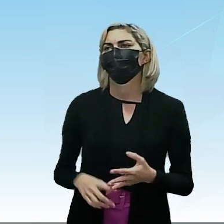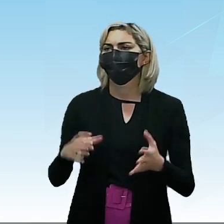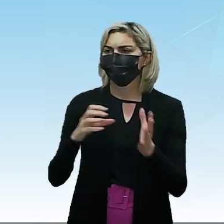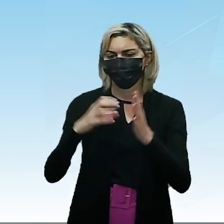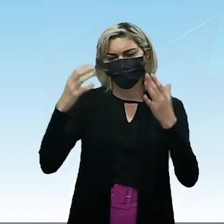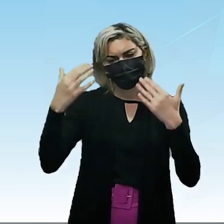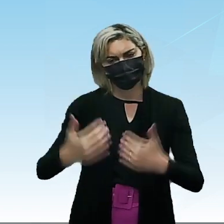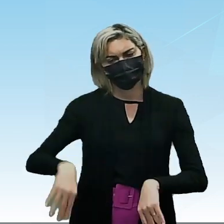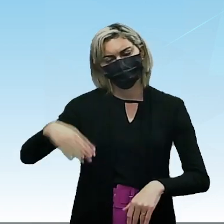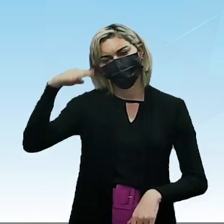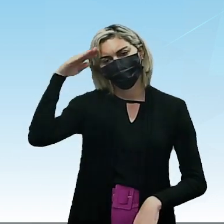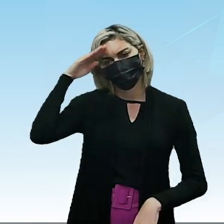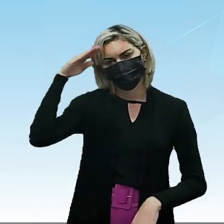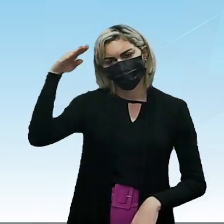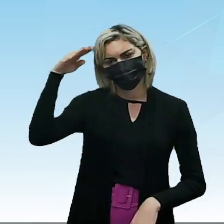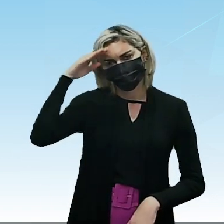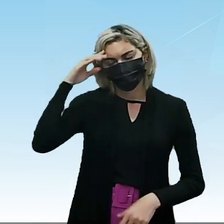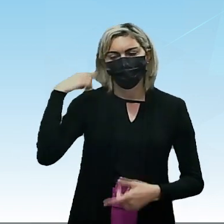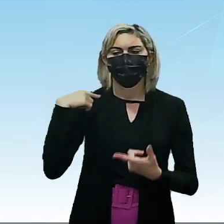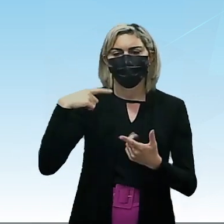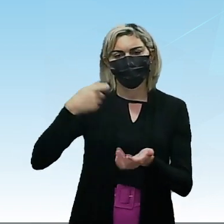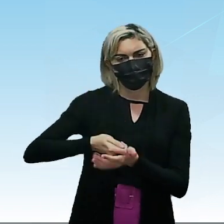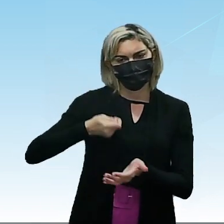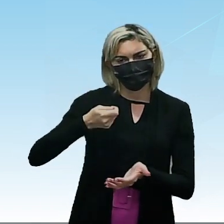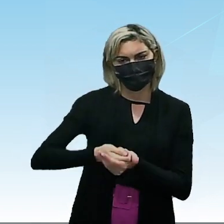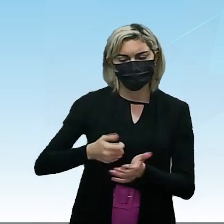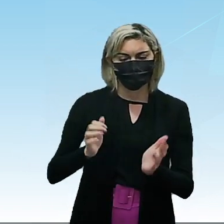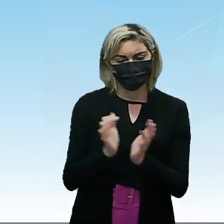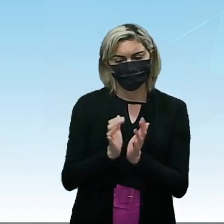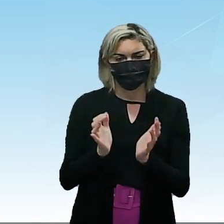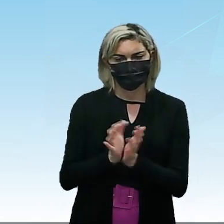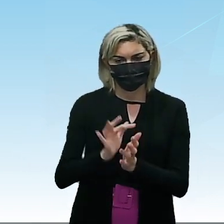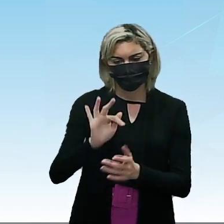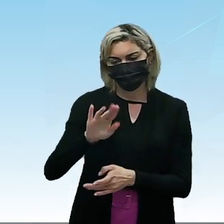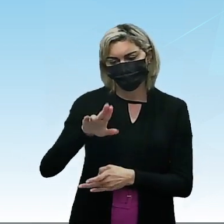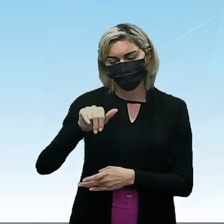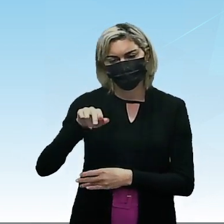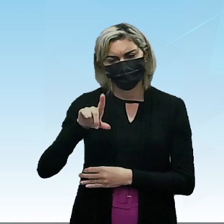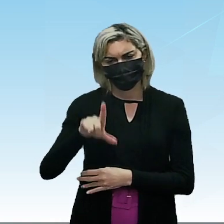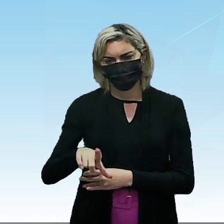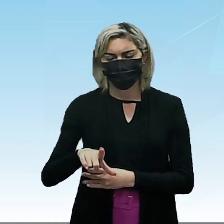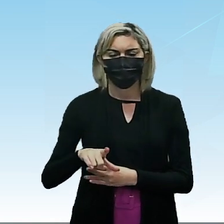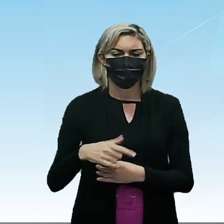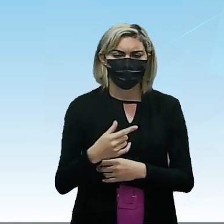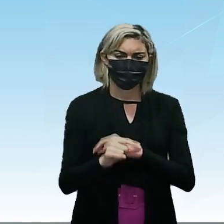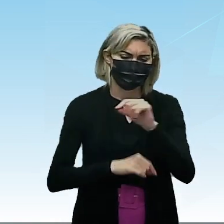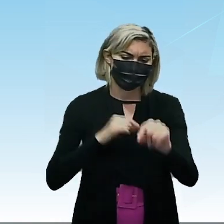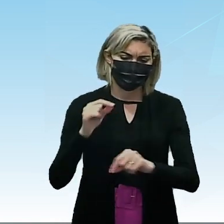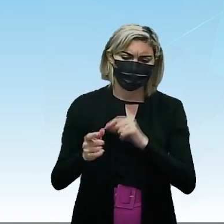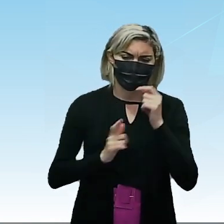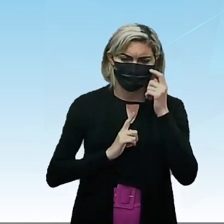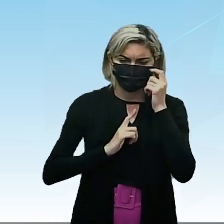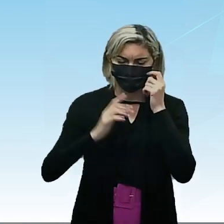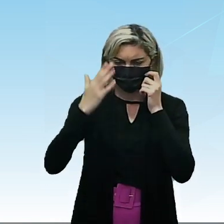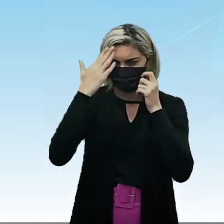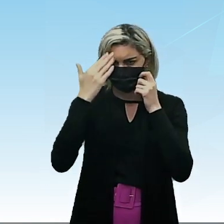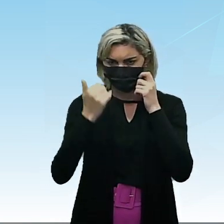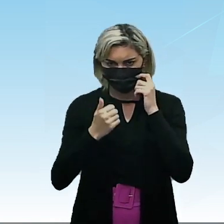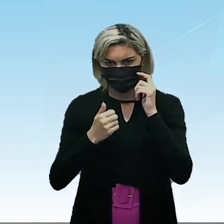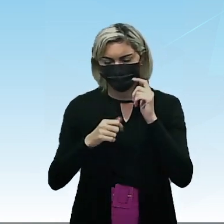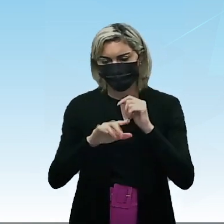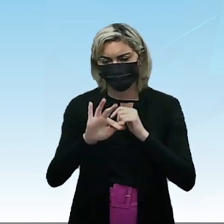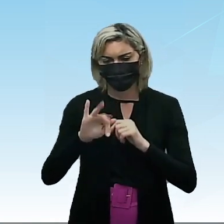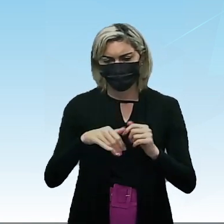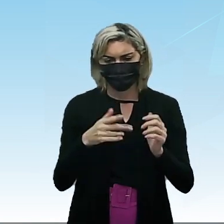Concursos militares Cobrarem Esse grupo funcional Então O que é eu tenho que saber Professor Dos grupos